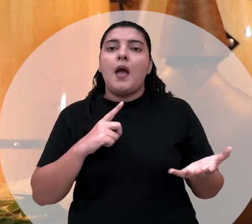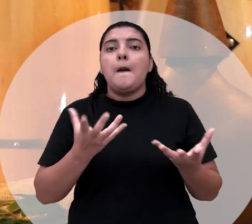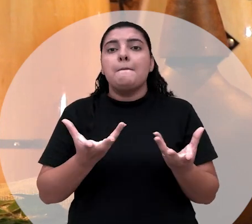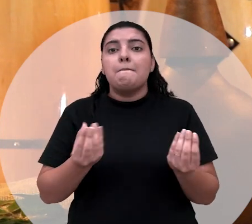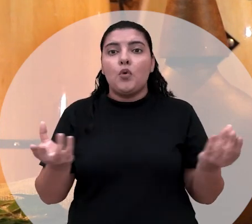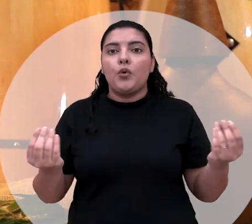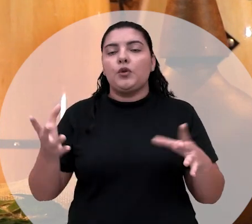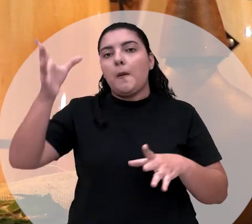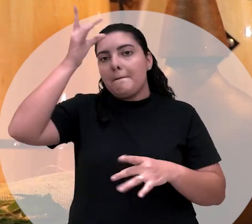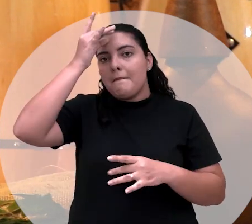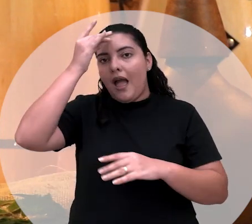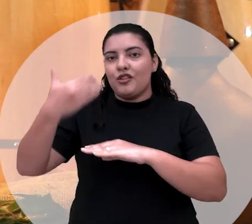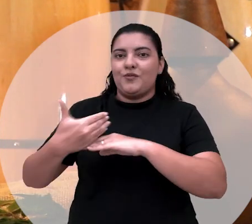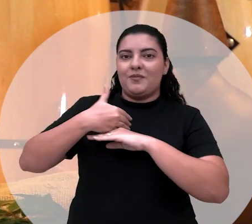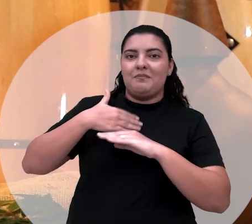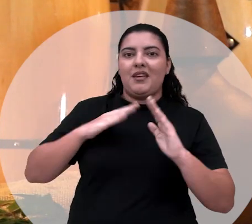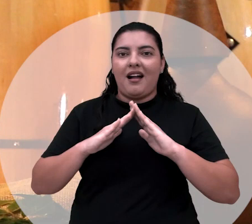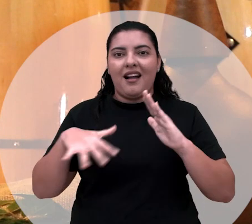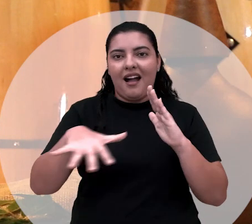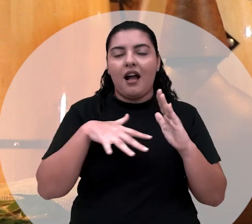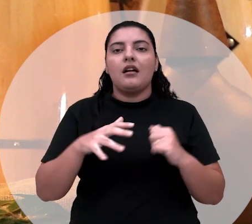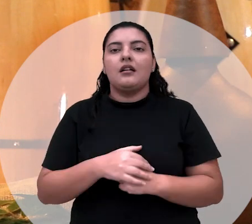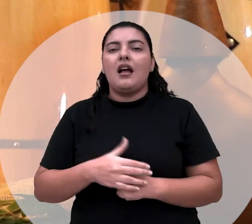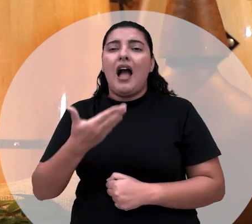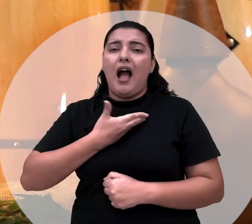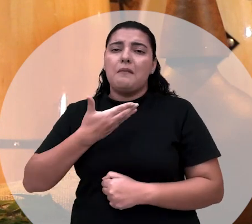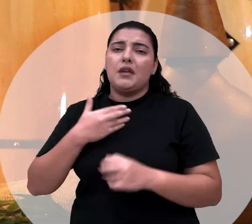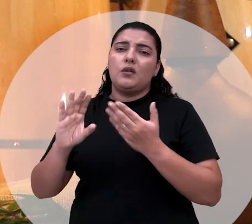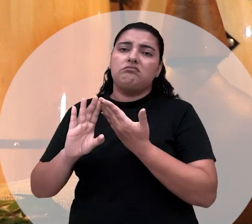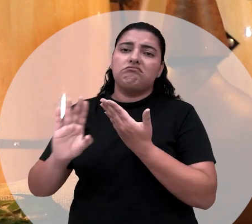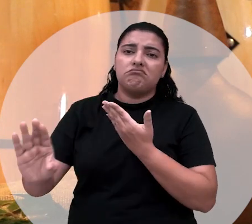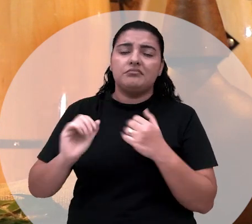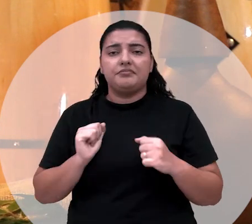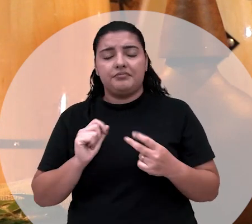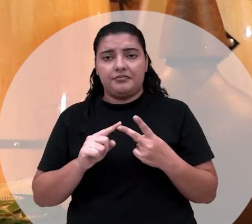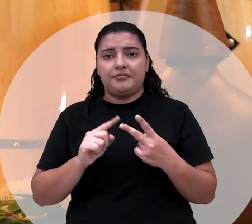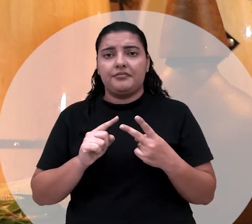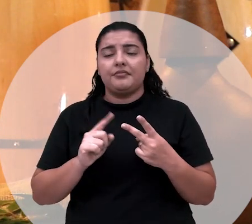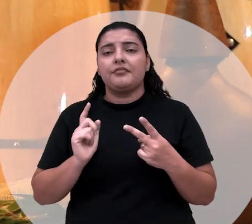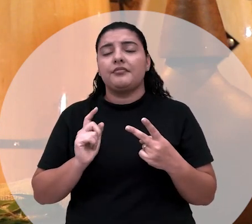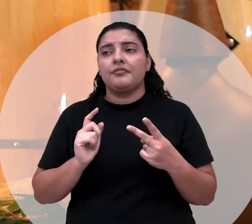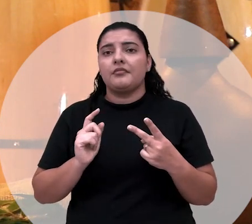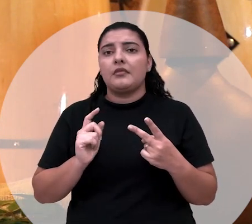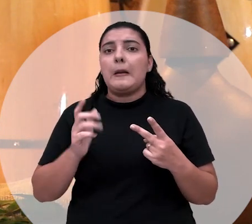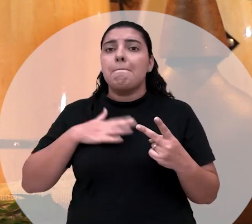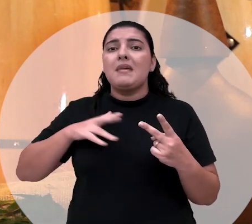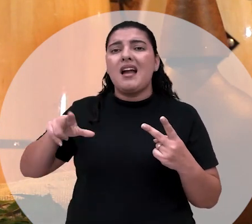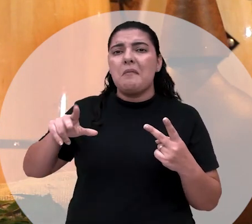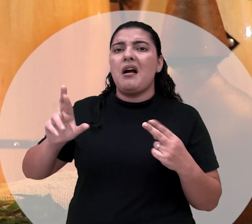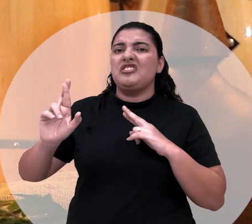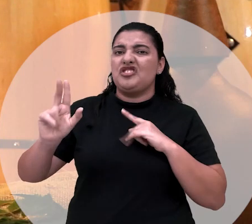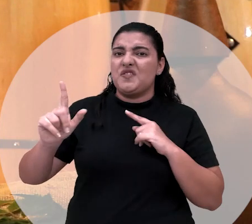médicos que entram na minha casa, a primeira coisa que ele diz é assim, mãe, amigo tal se afastou, mãe, e a irmã está